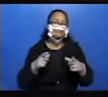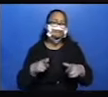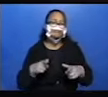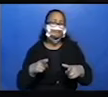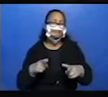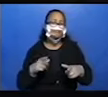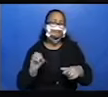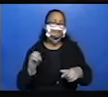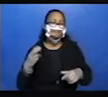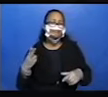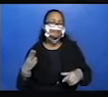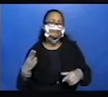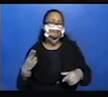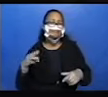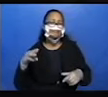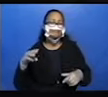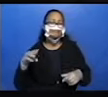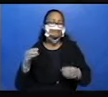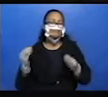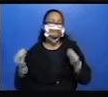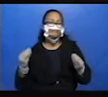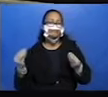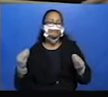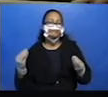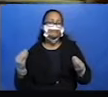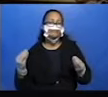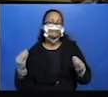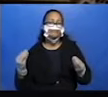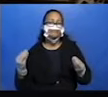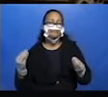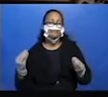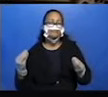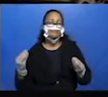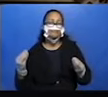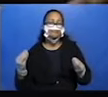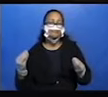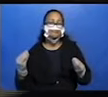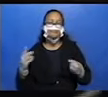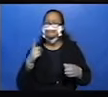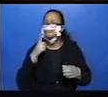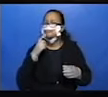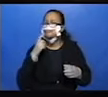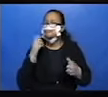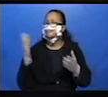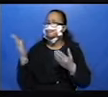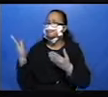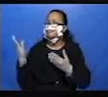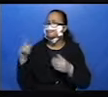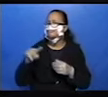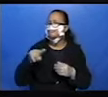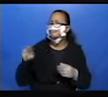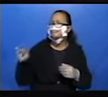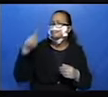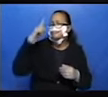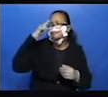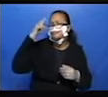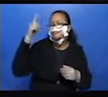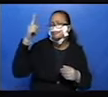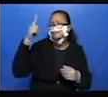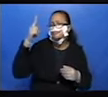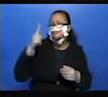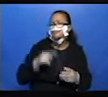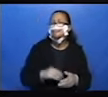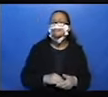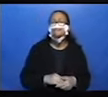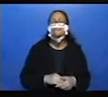O que vocês acham? Olha, destacando mais ainda. O que vocês acham? O a gente viu agora lá atrás?